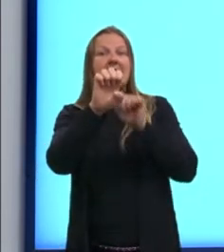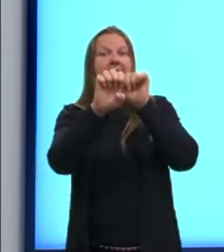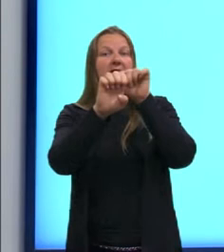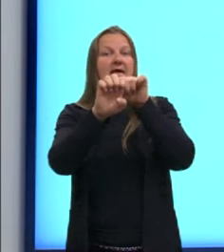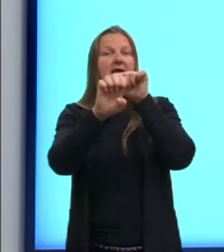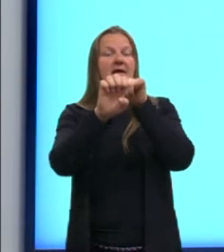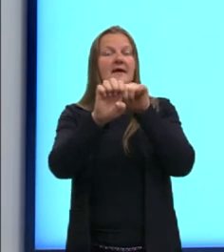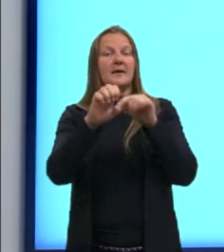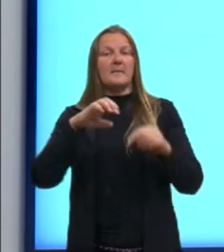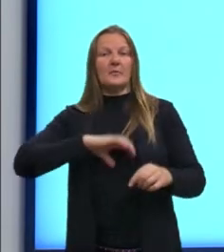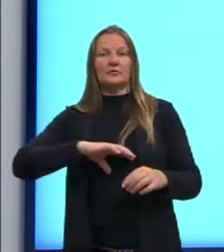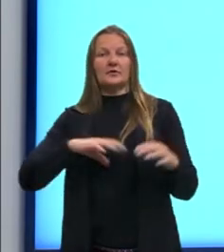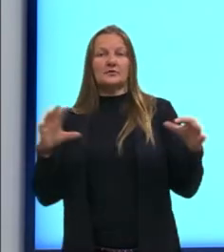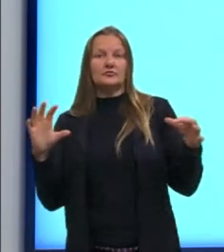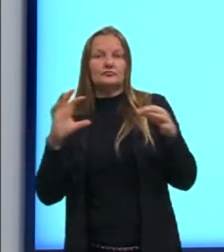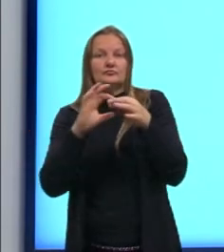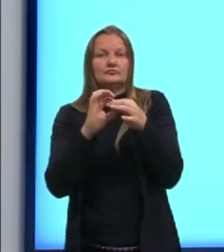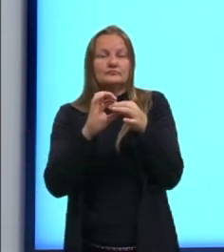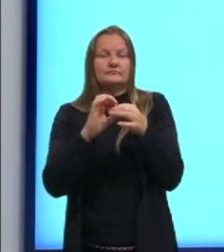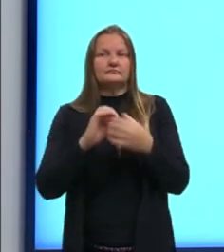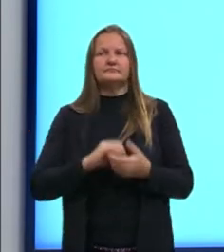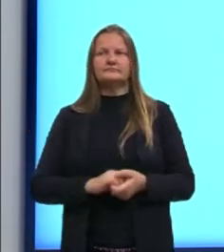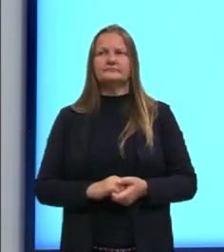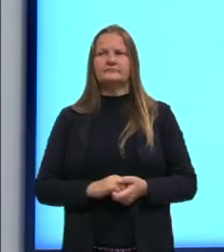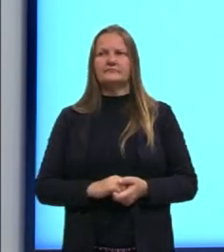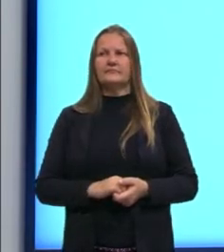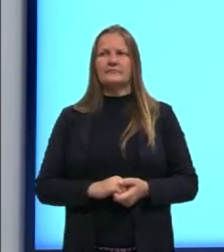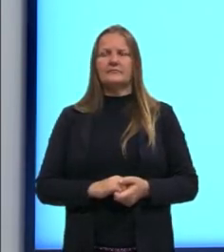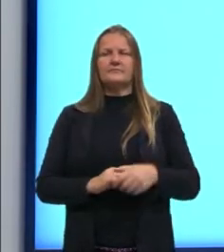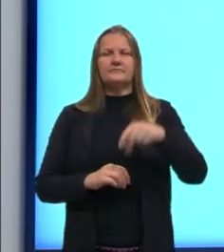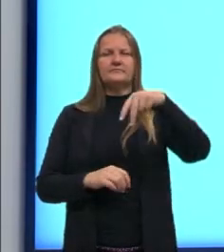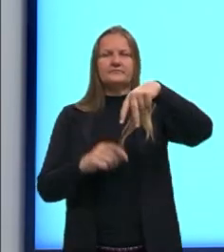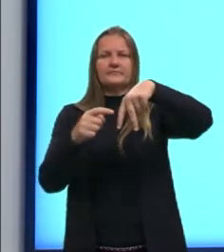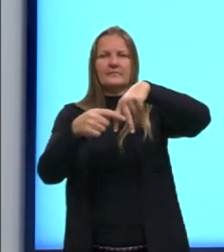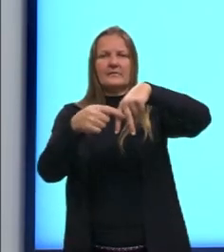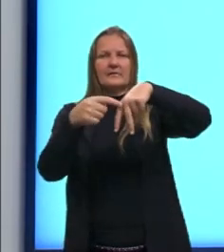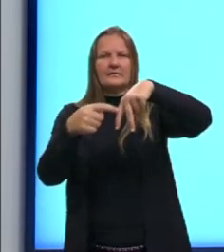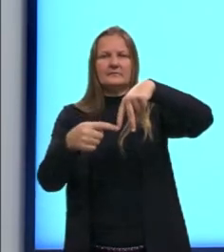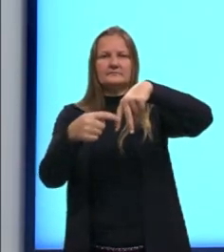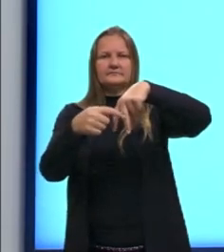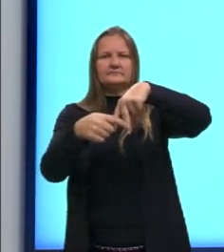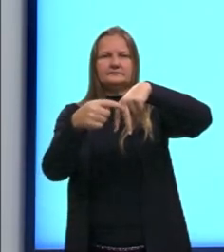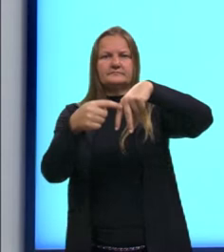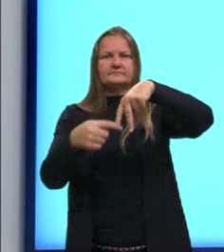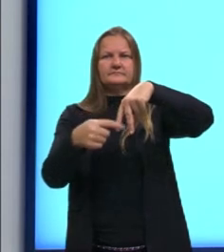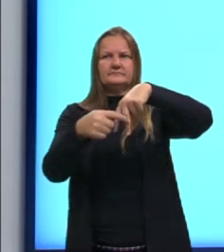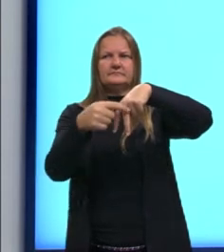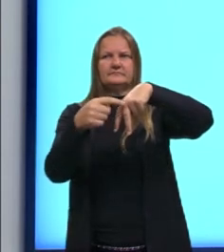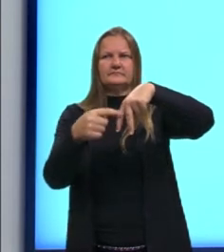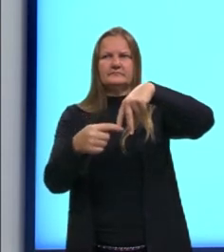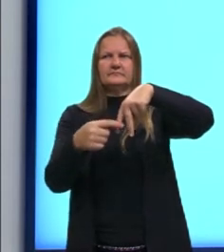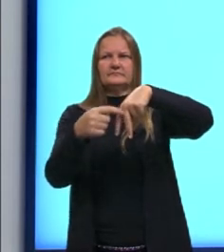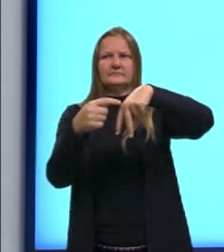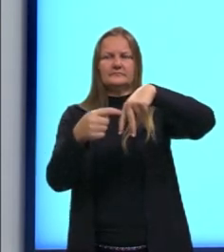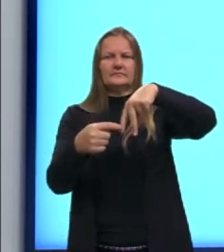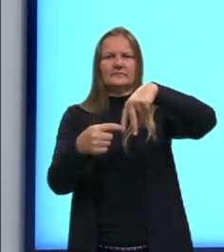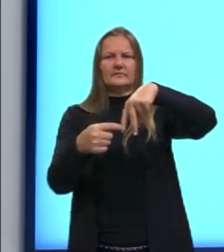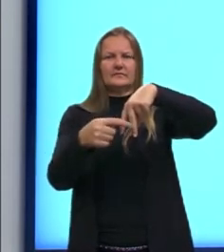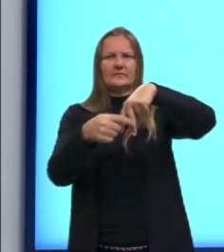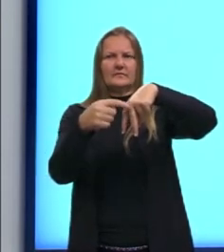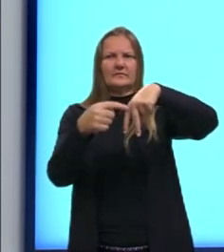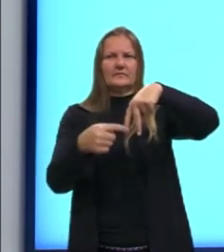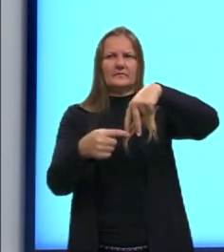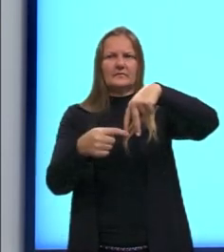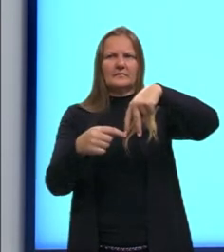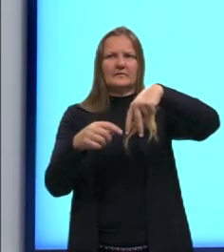estudar português. Então, a gente utiliza o símbolo ali de conjunção, que seria o Vzinho de cabeça para